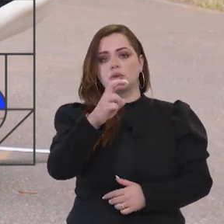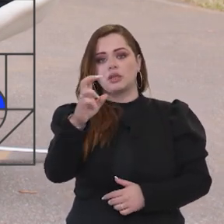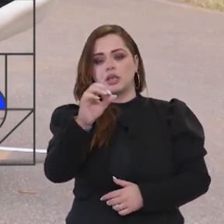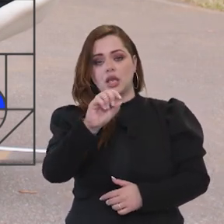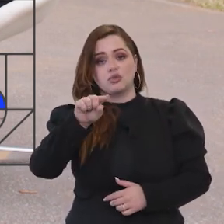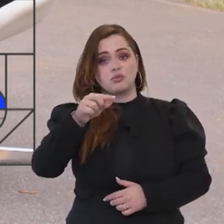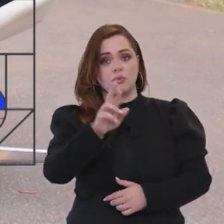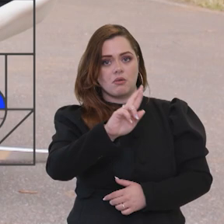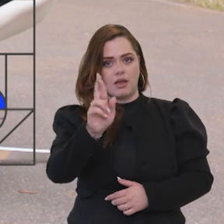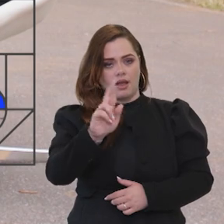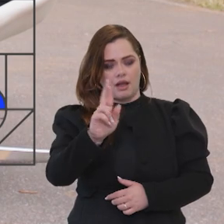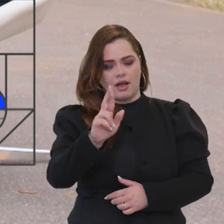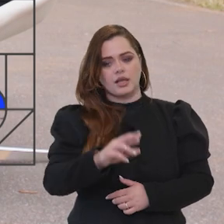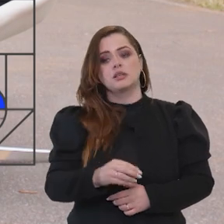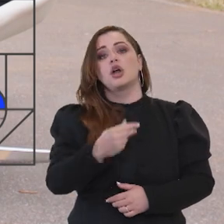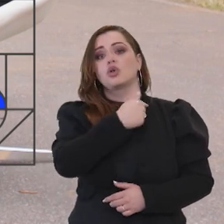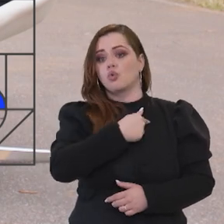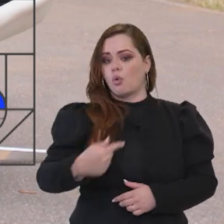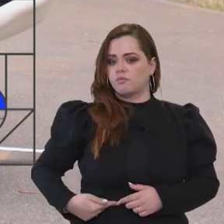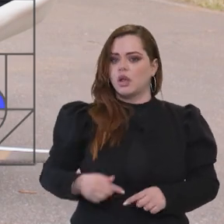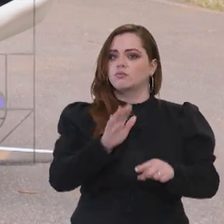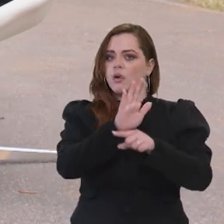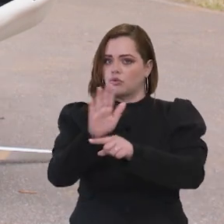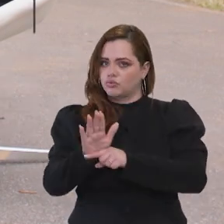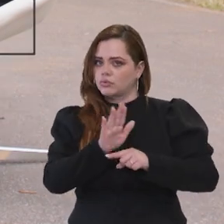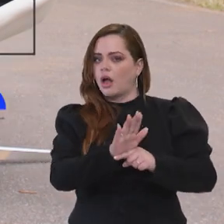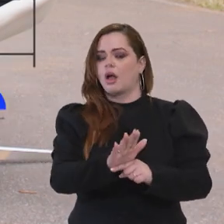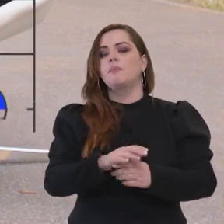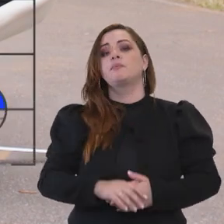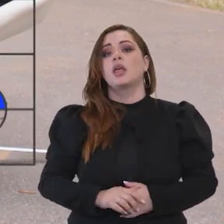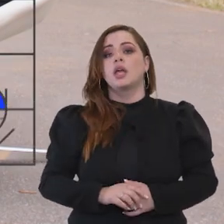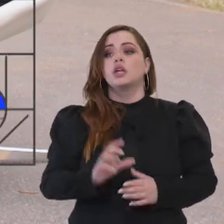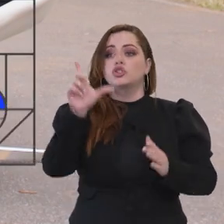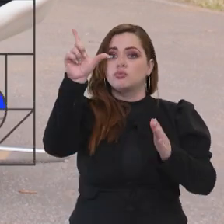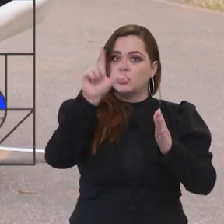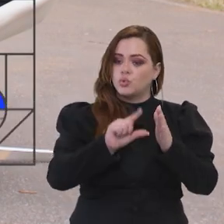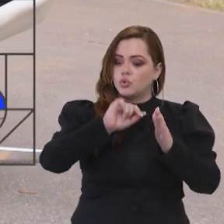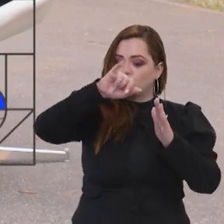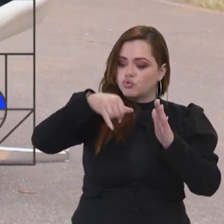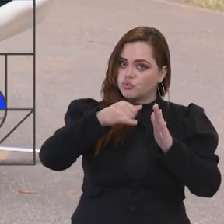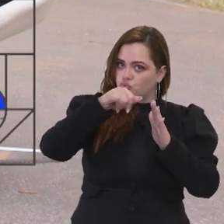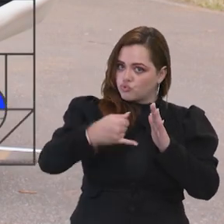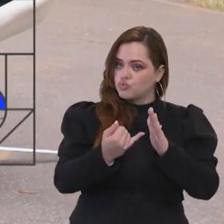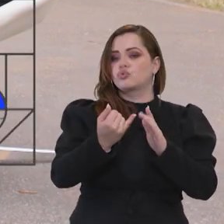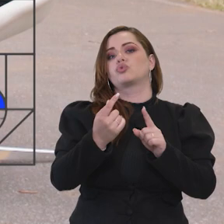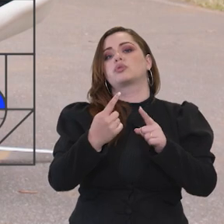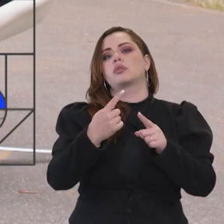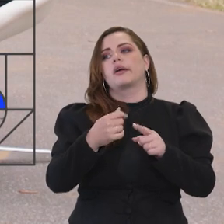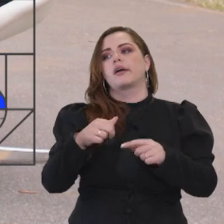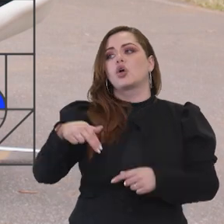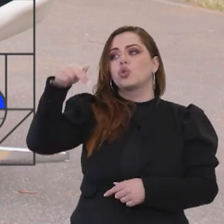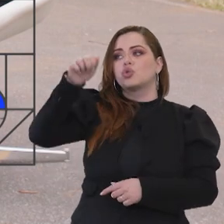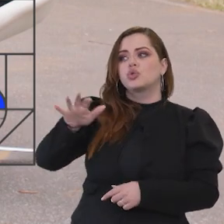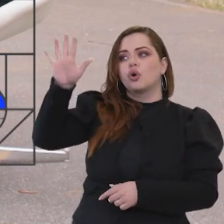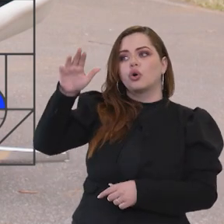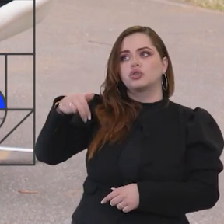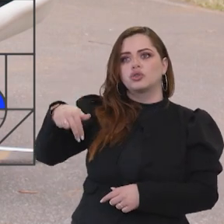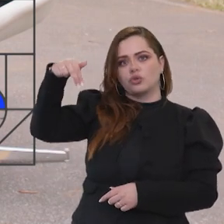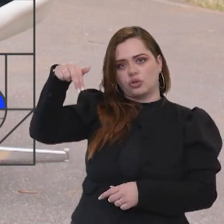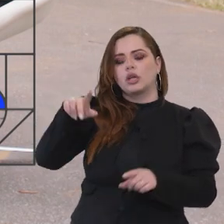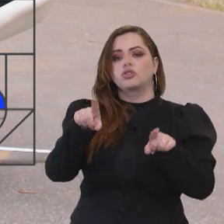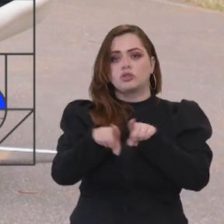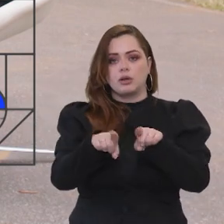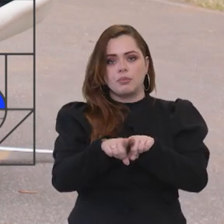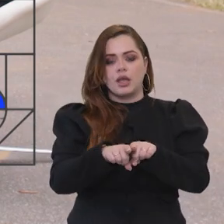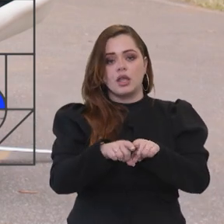Que é o subsídio do governo, Que é o subsídio que o governo dá. Nós diminuímos a taxa de juros nas regiões norte e nordeste. Ela sai de